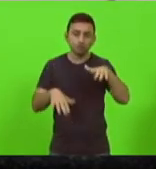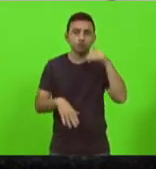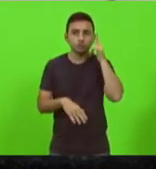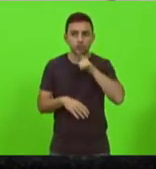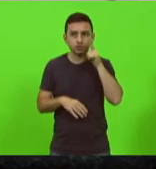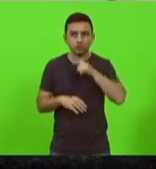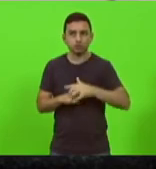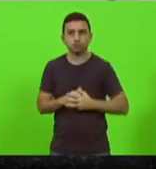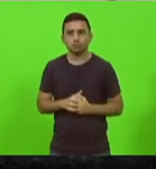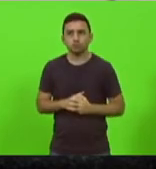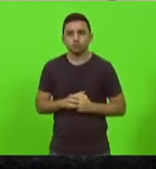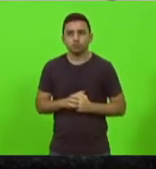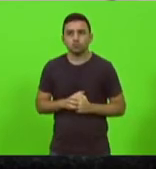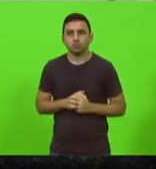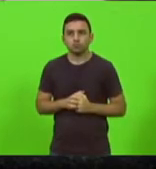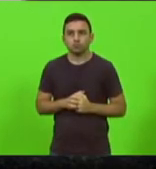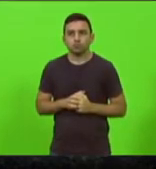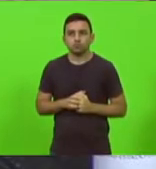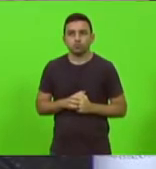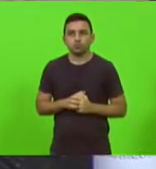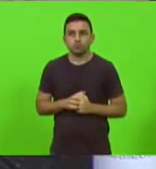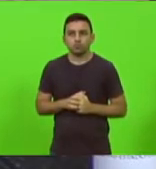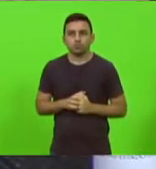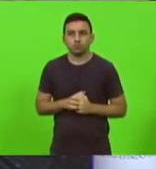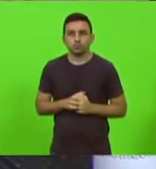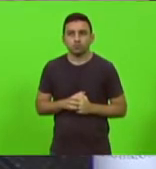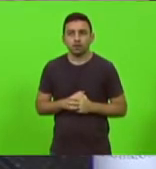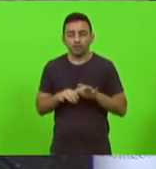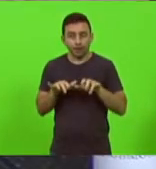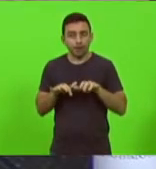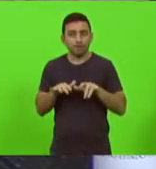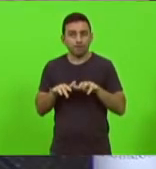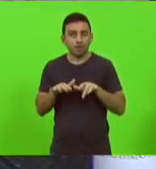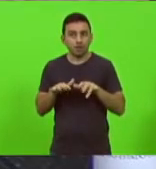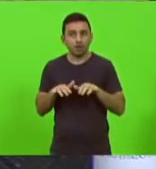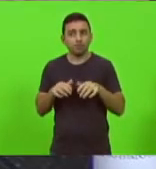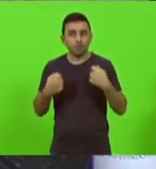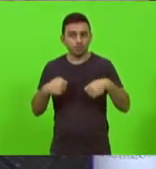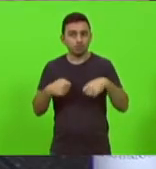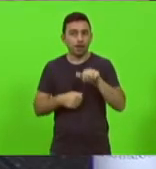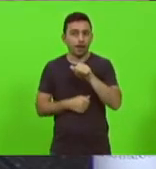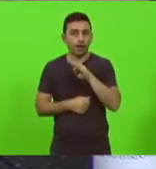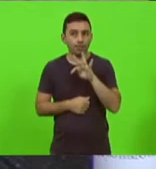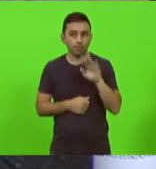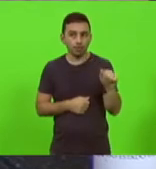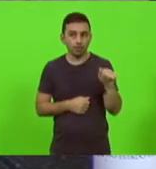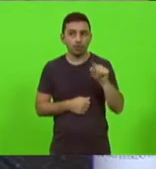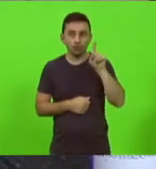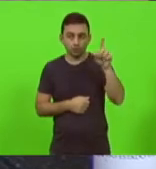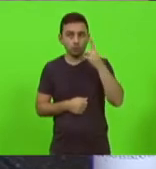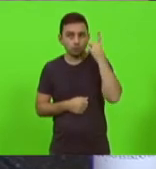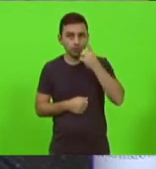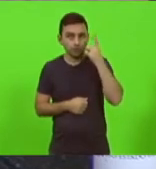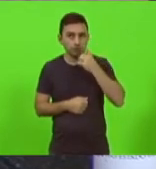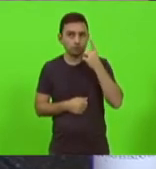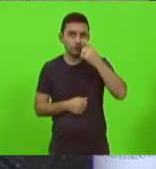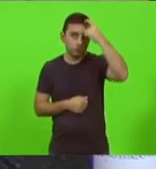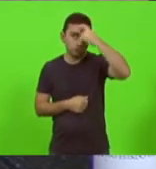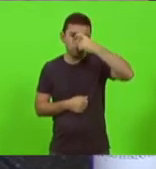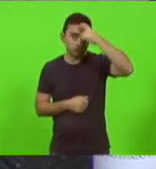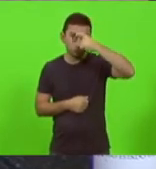de ordem eu gostaria que a taquigrafia por favor registrasse em ata que o deputado Scudlach ele